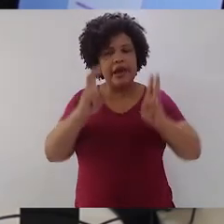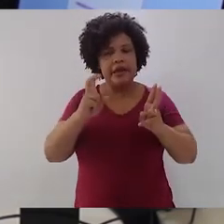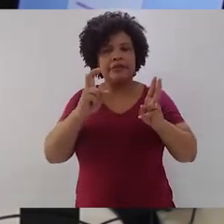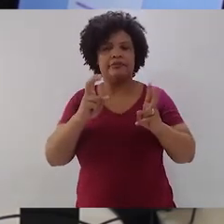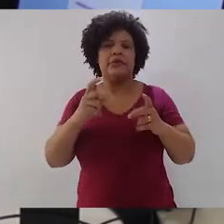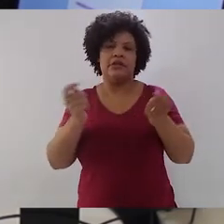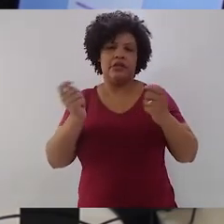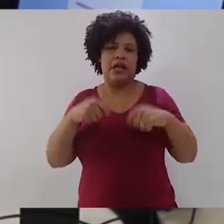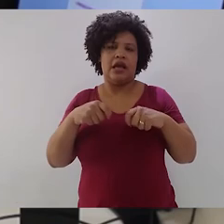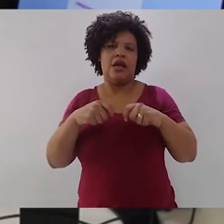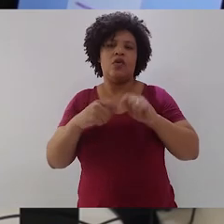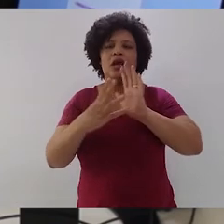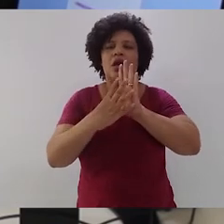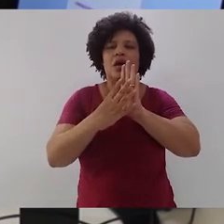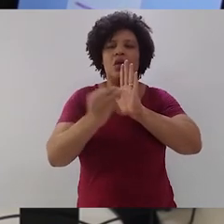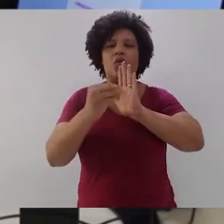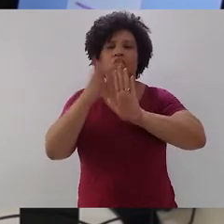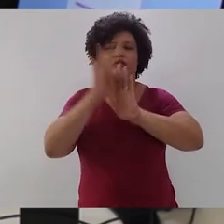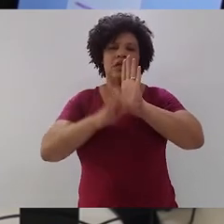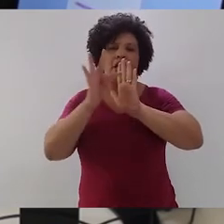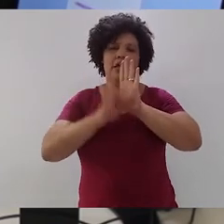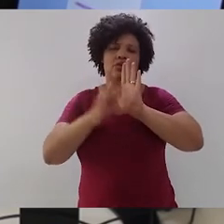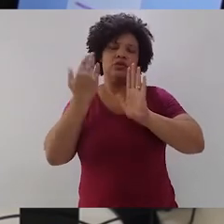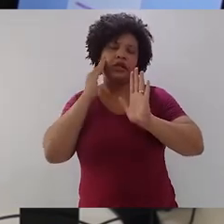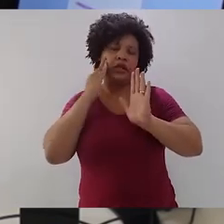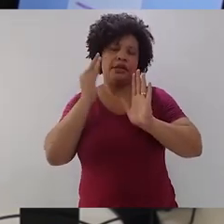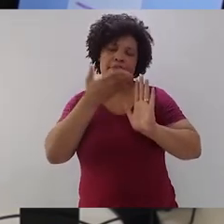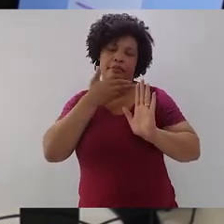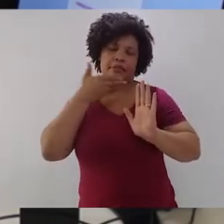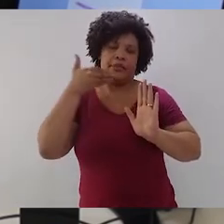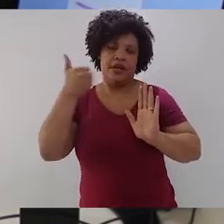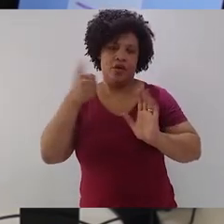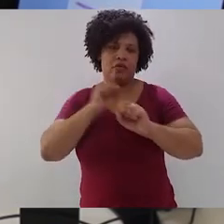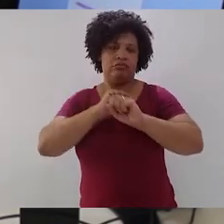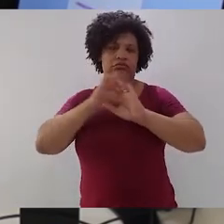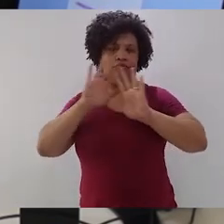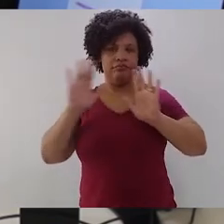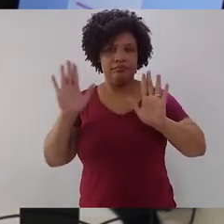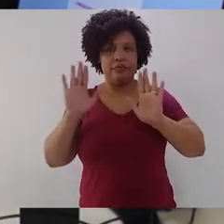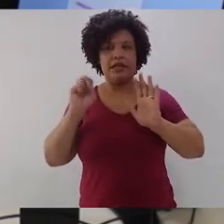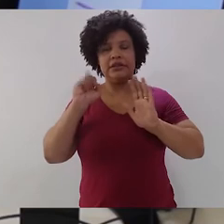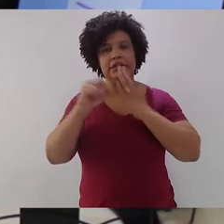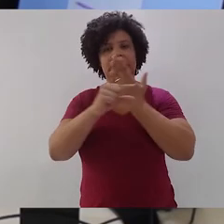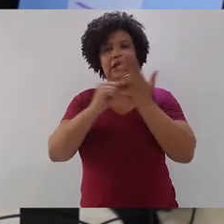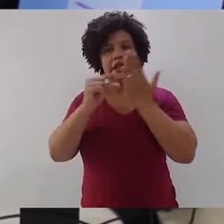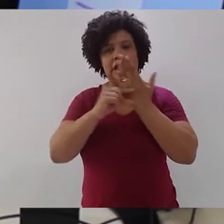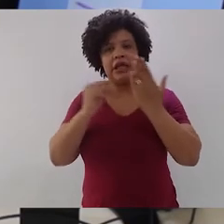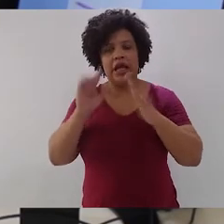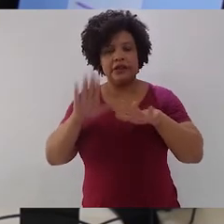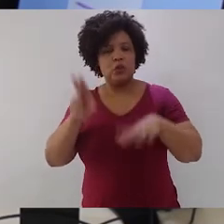podem ajudar a entender melhor o texto. Só que quando o escritor passa a usar, porque ele não tem